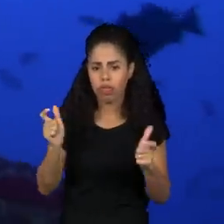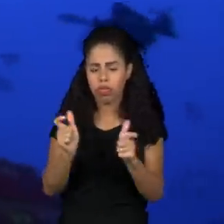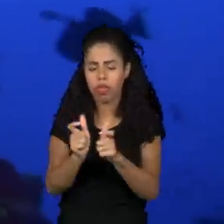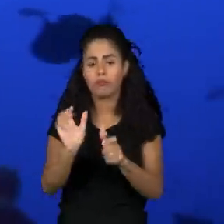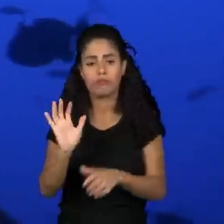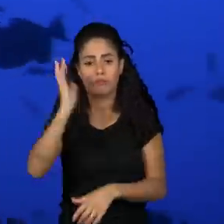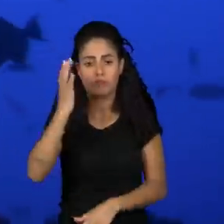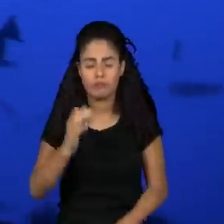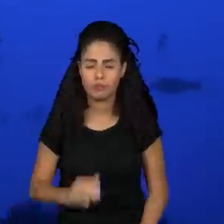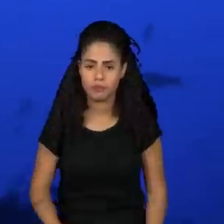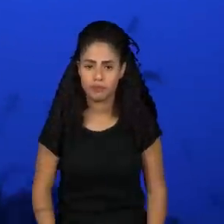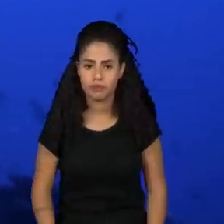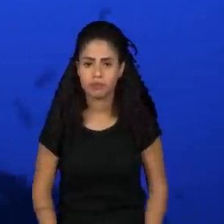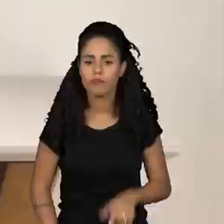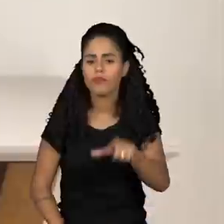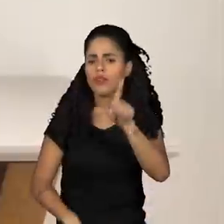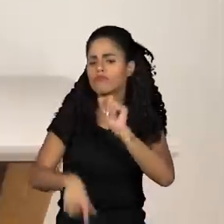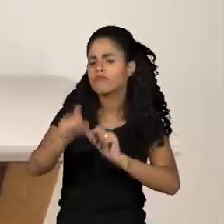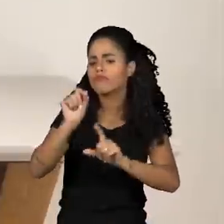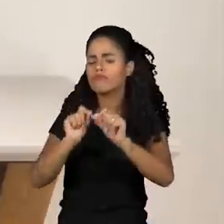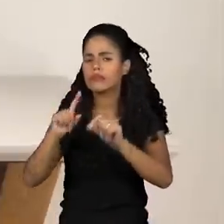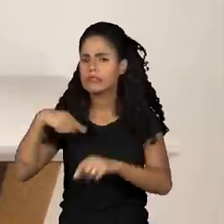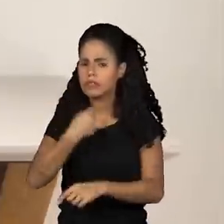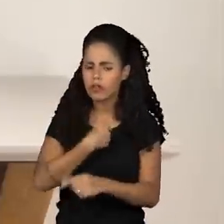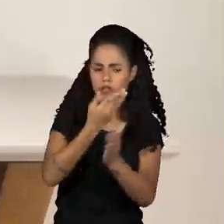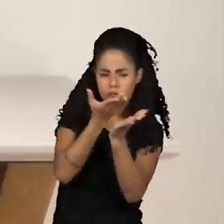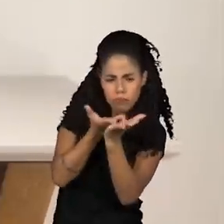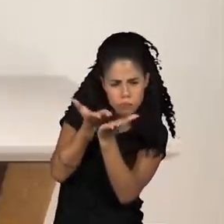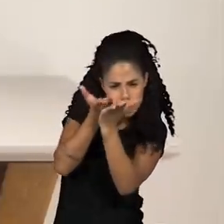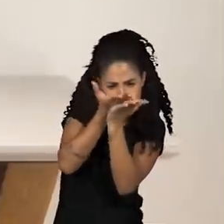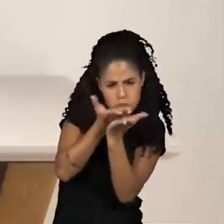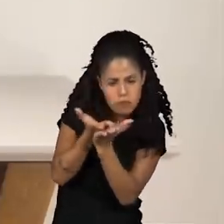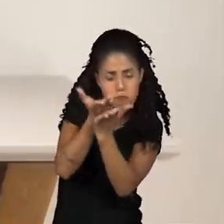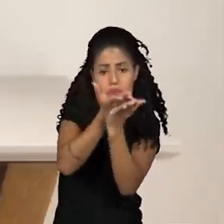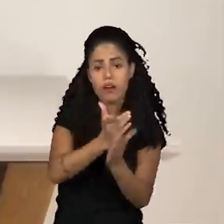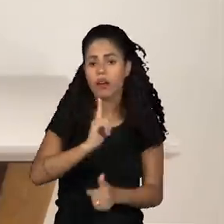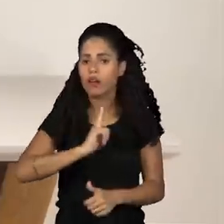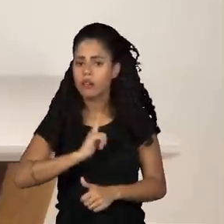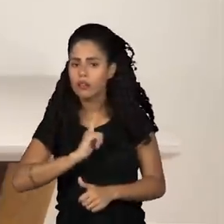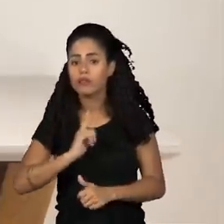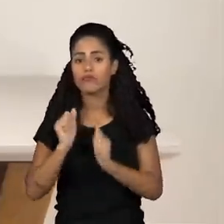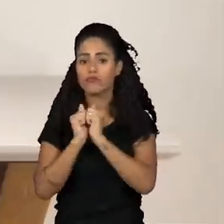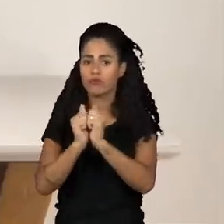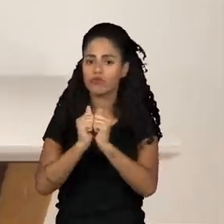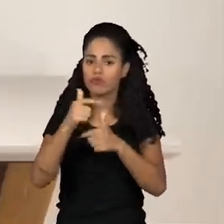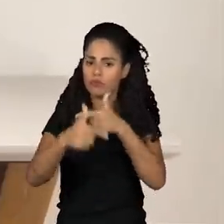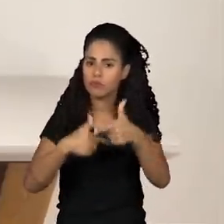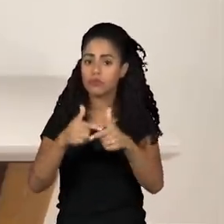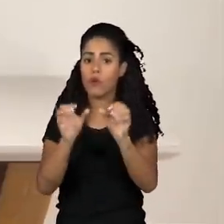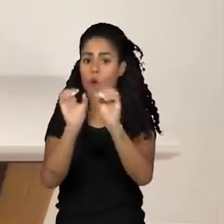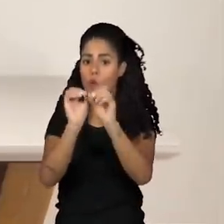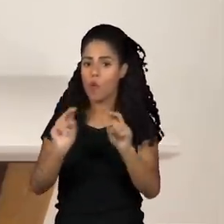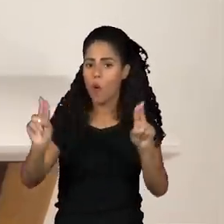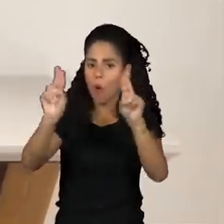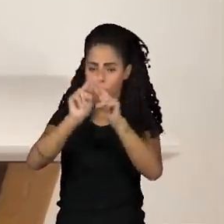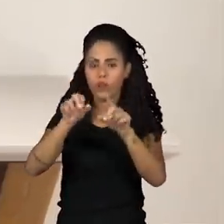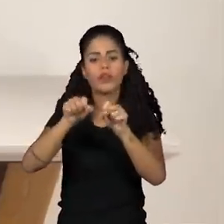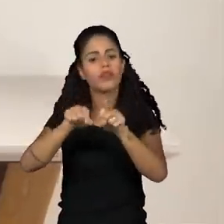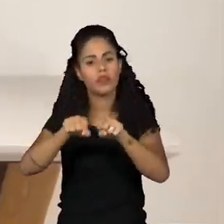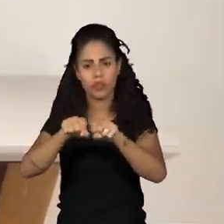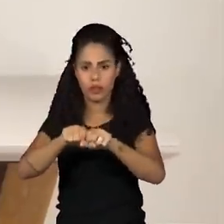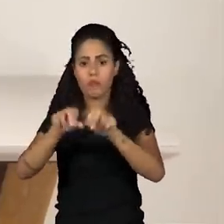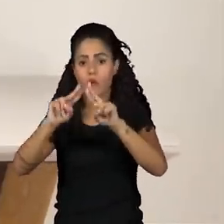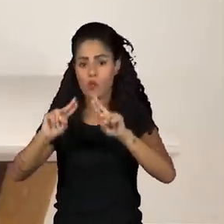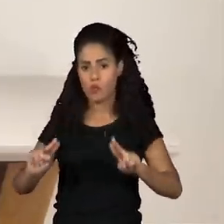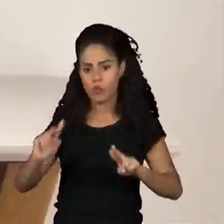Uma das alternativas que a gente vem estudando é trabalhar junto com as Nações Unidas, com a Unesco, para a